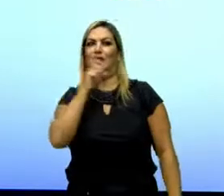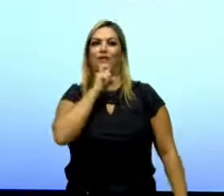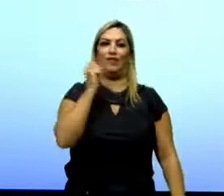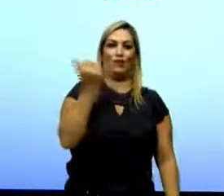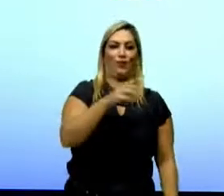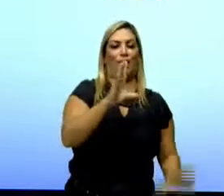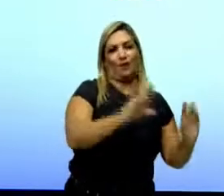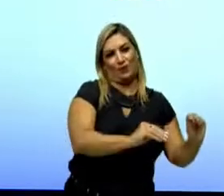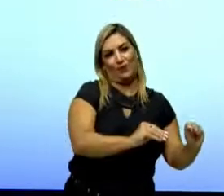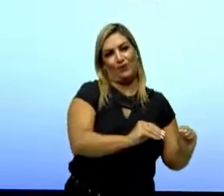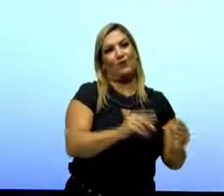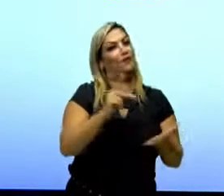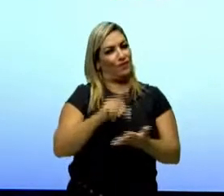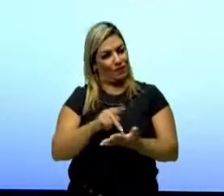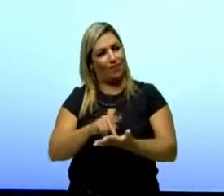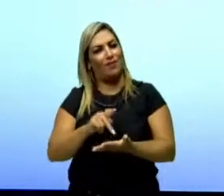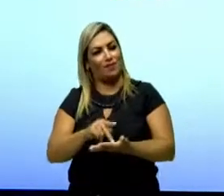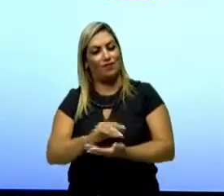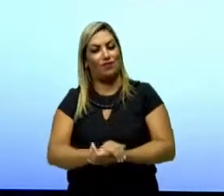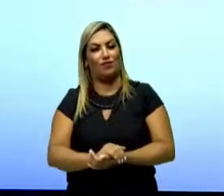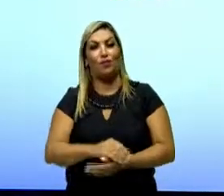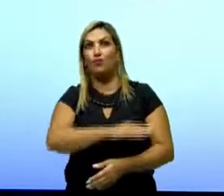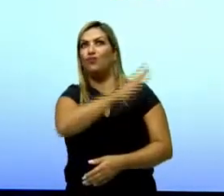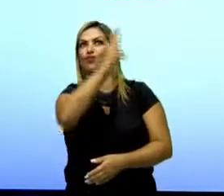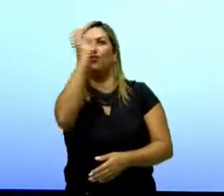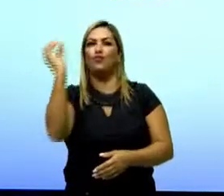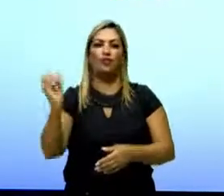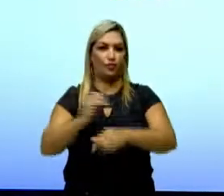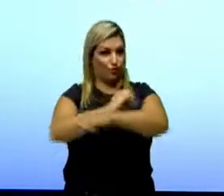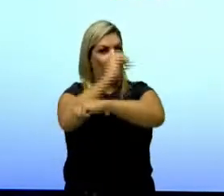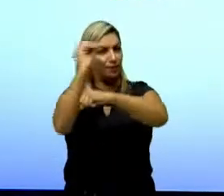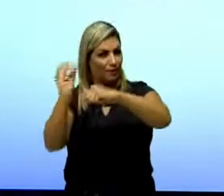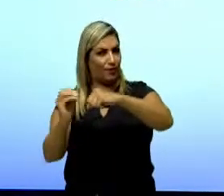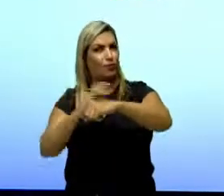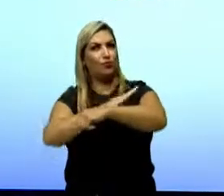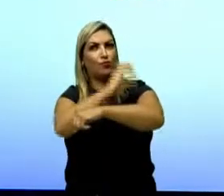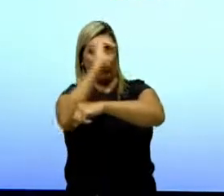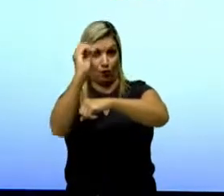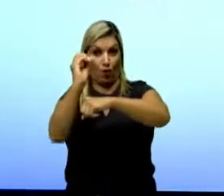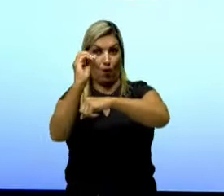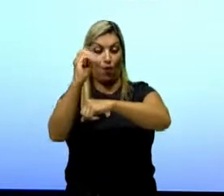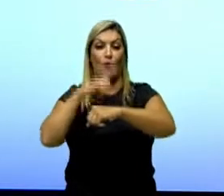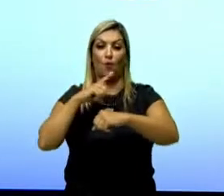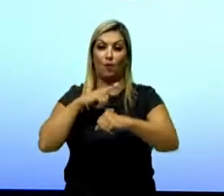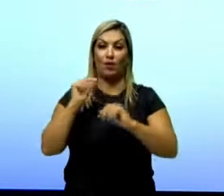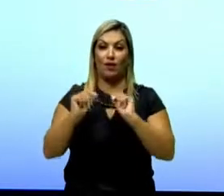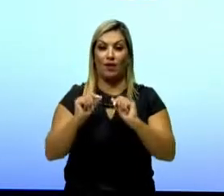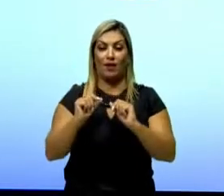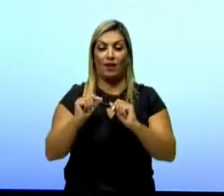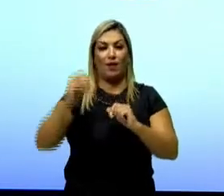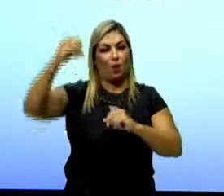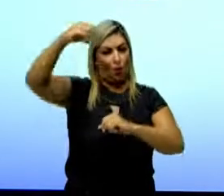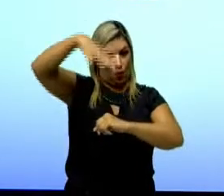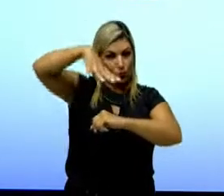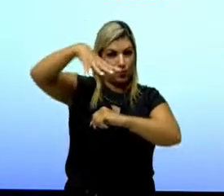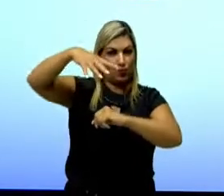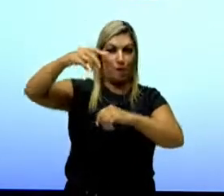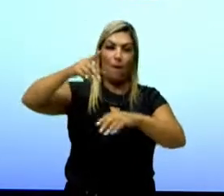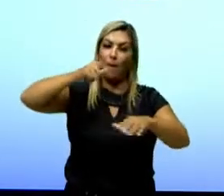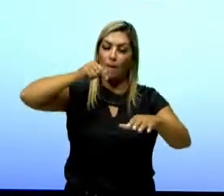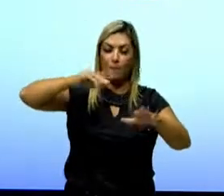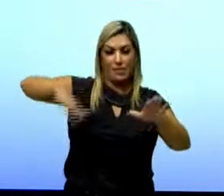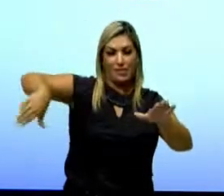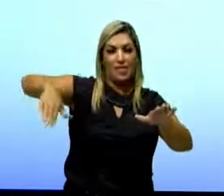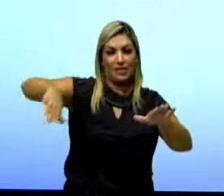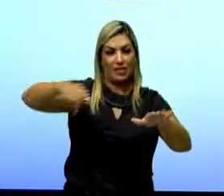que no período da noite. Isso é verdade. Durante todo o dia, o sol fica incidindo luz lá na piscina e ela vai